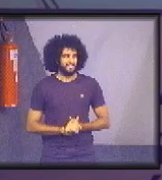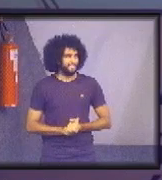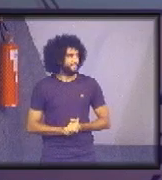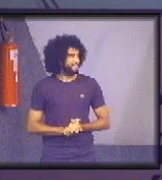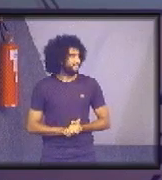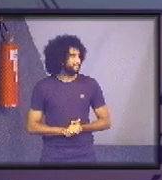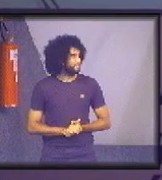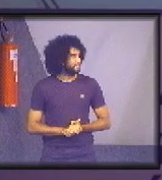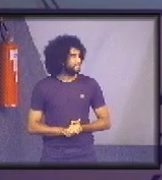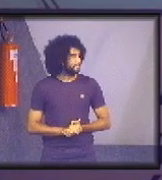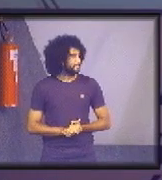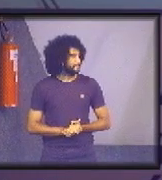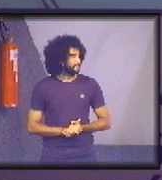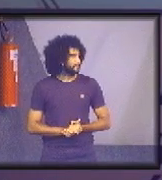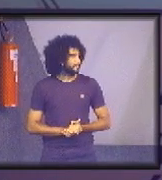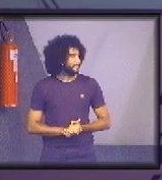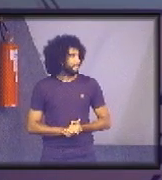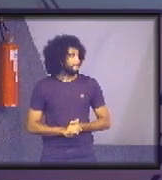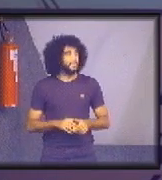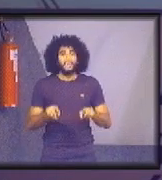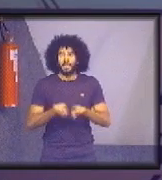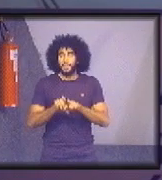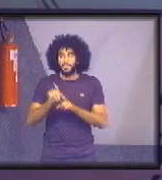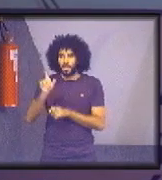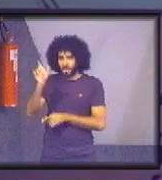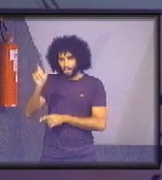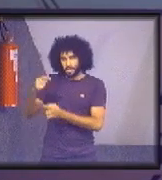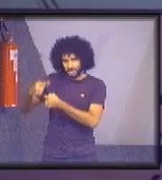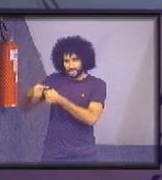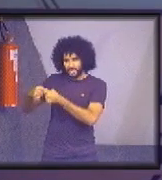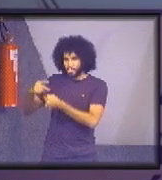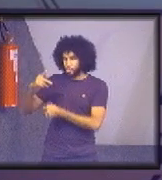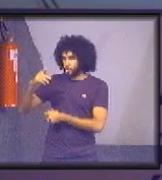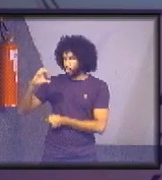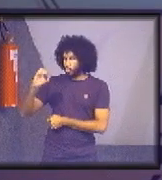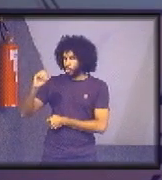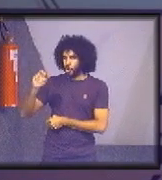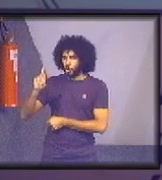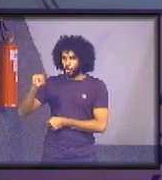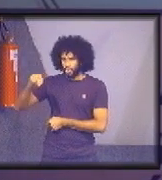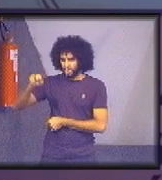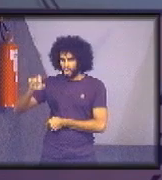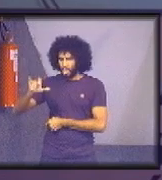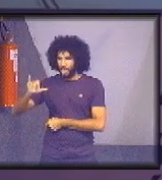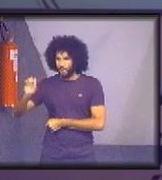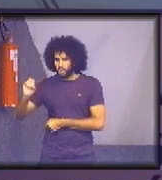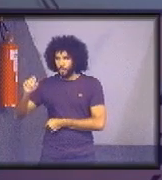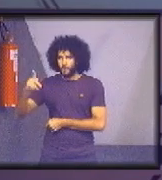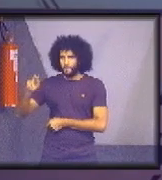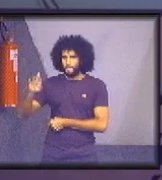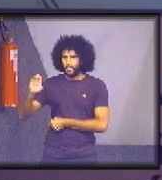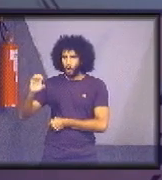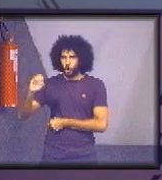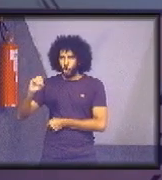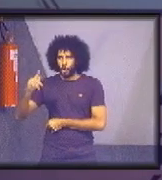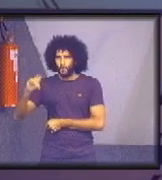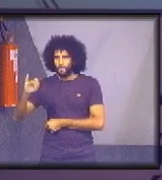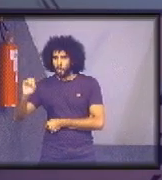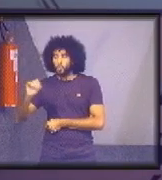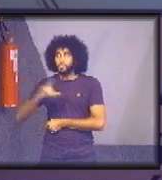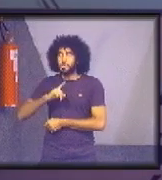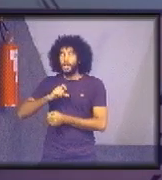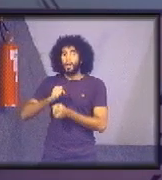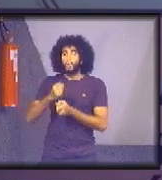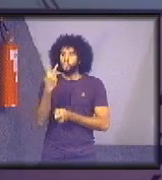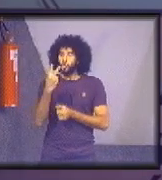também lançamos lá em Cornélio e Procópio no dia 21 de setembro de 2018. Duas atividades conjuntas.